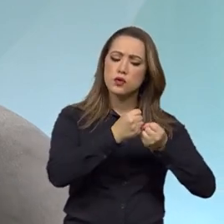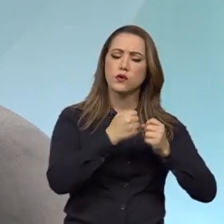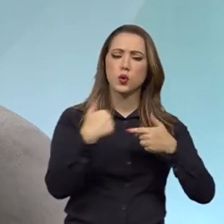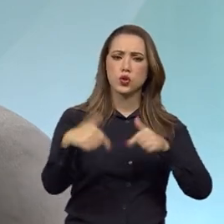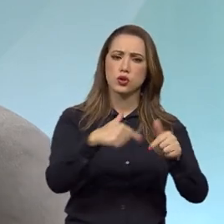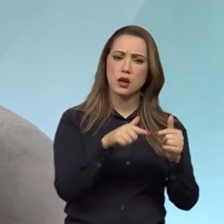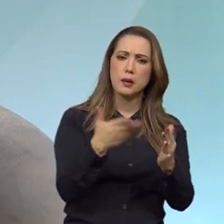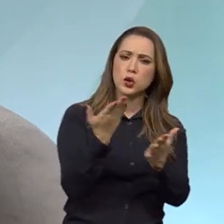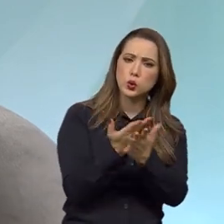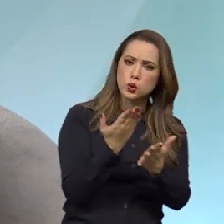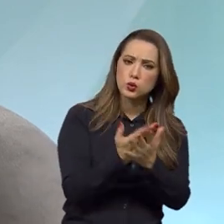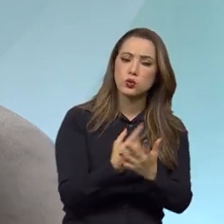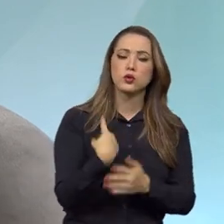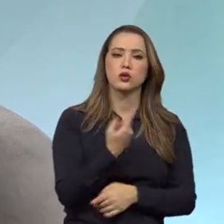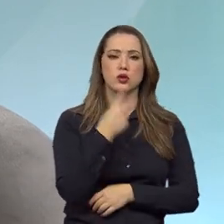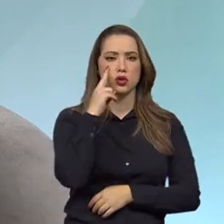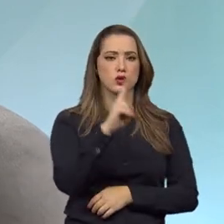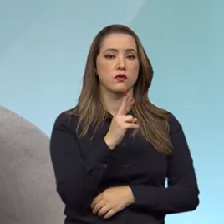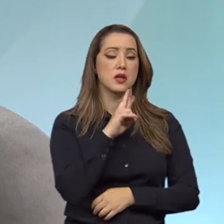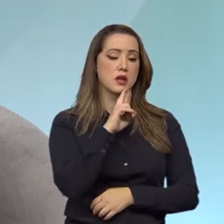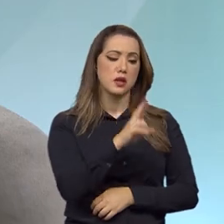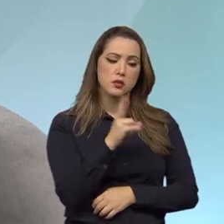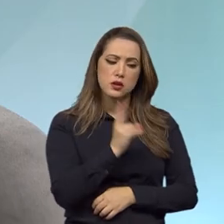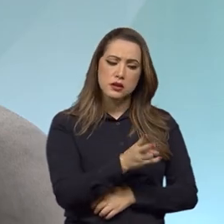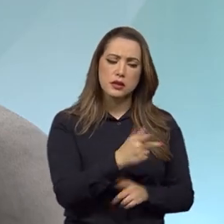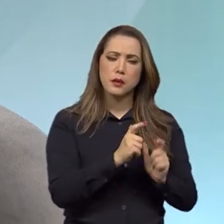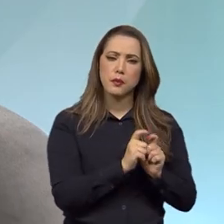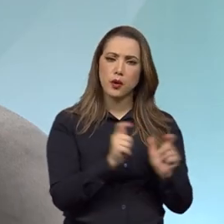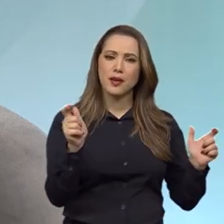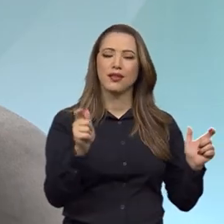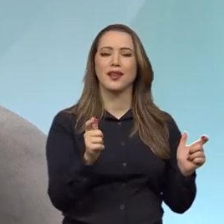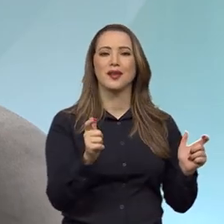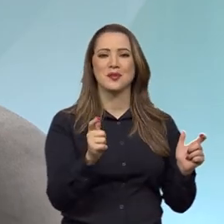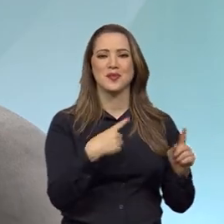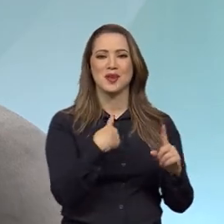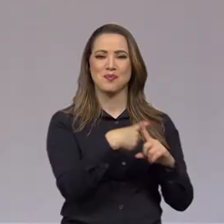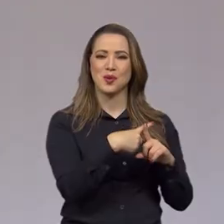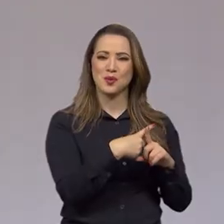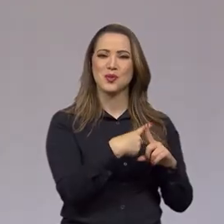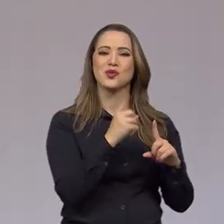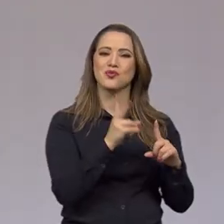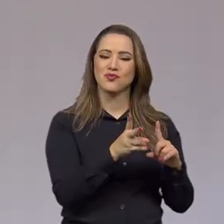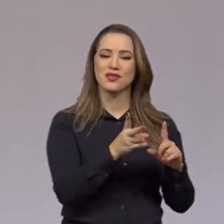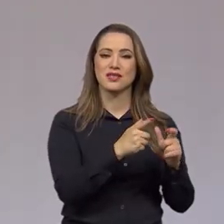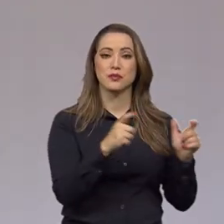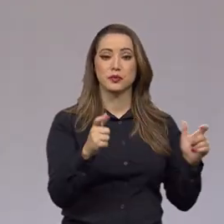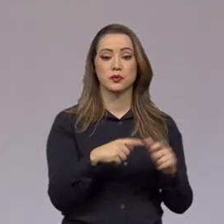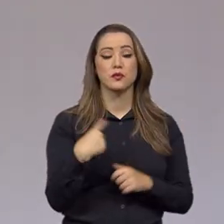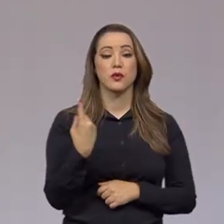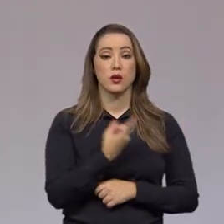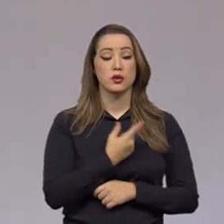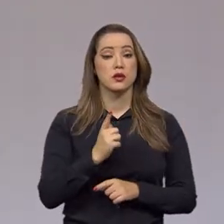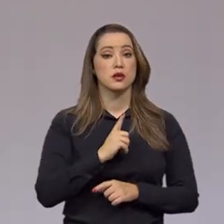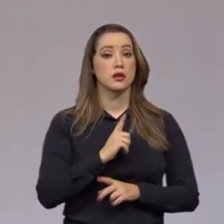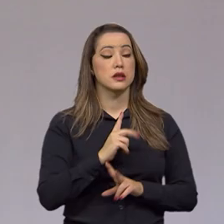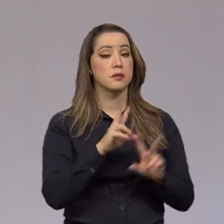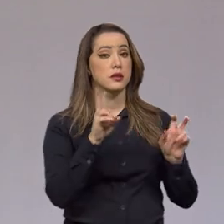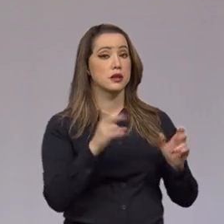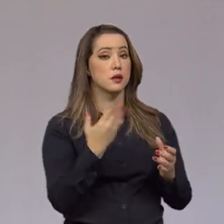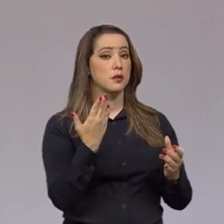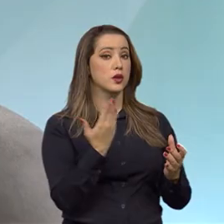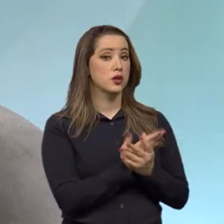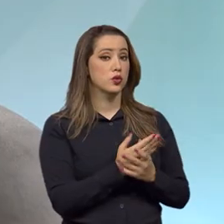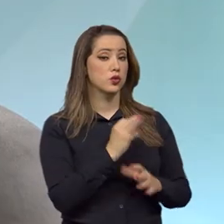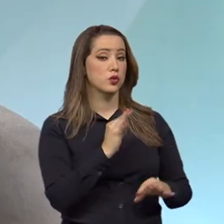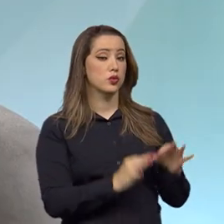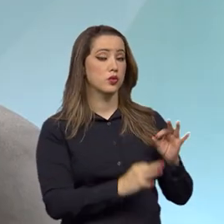excelência. E é isso que a gente vê, essa taxa de êxito cada vez maior. Temos também, estamos modernos ali nas questões jurídicas, por exemplo,